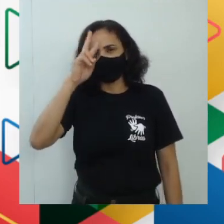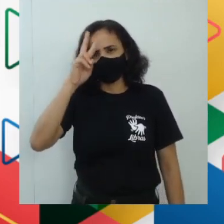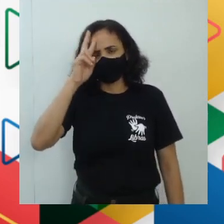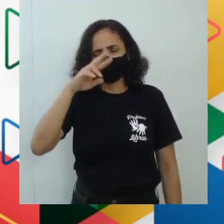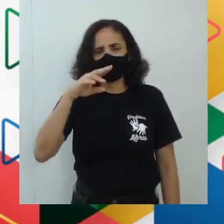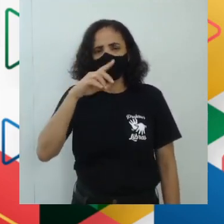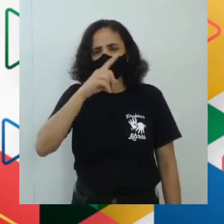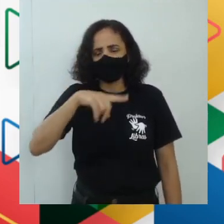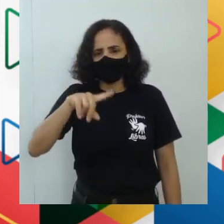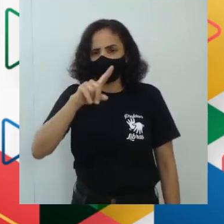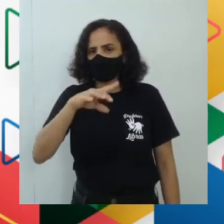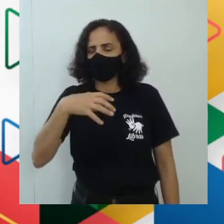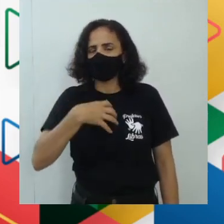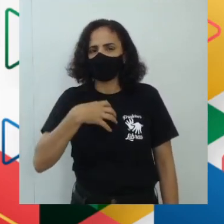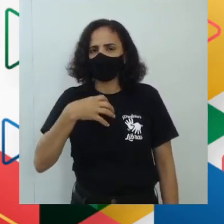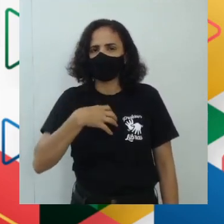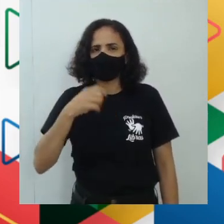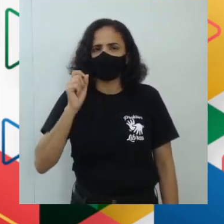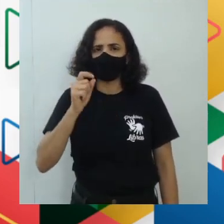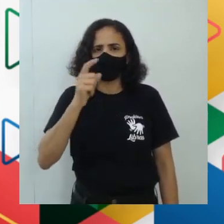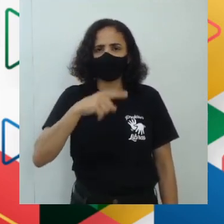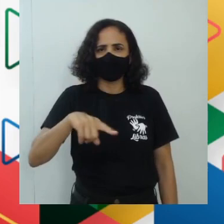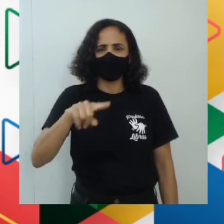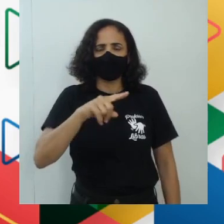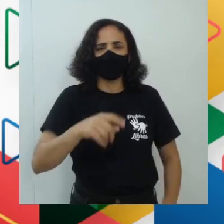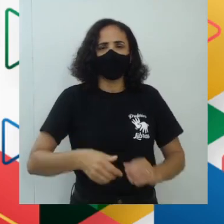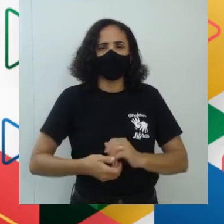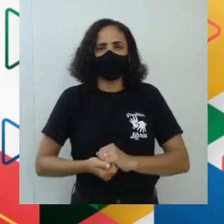complicar professor me diga que palavra é essa